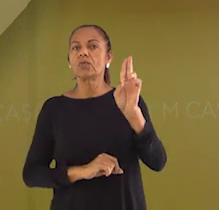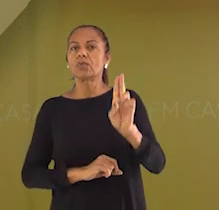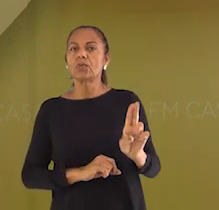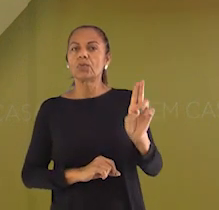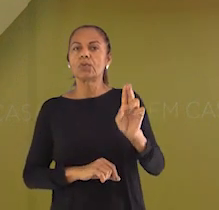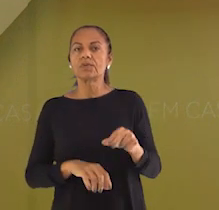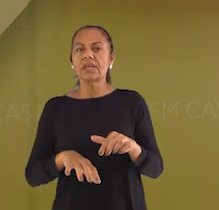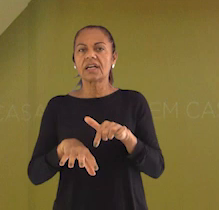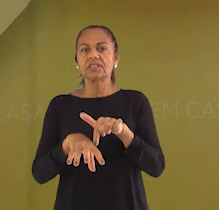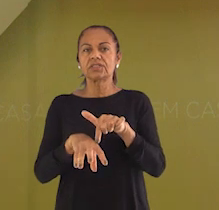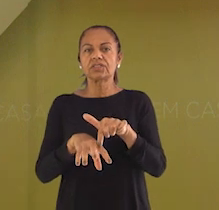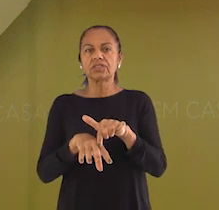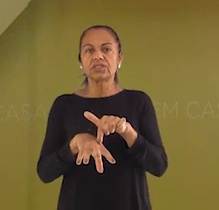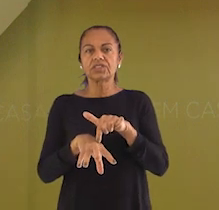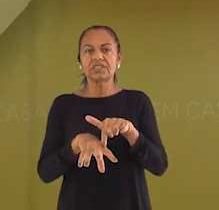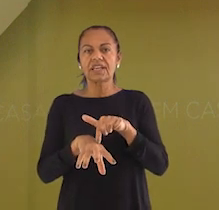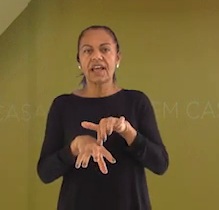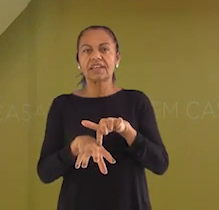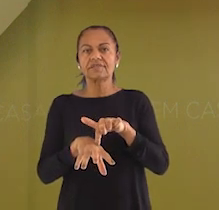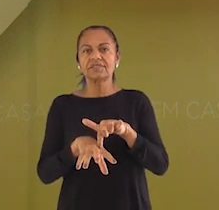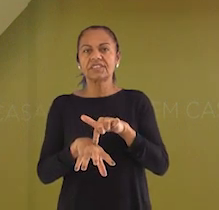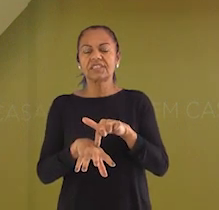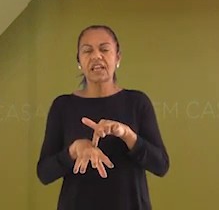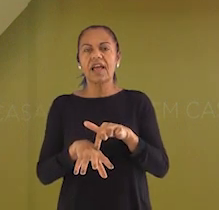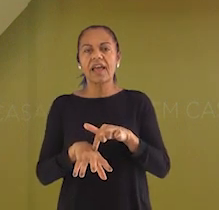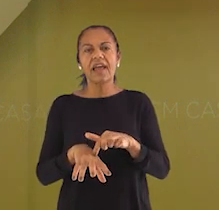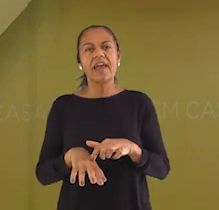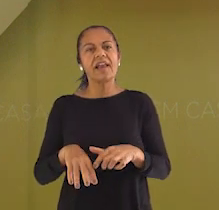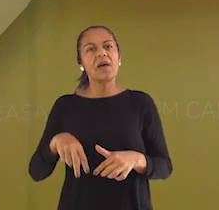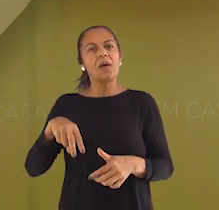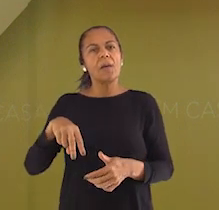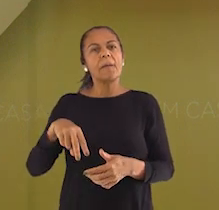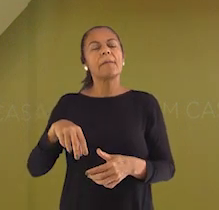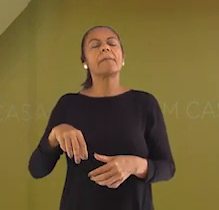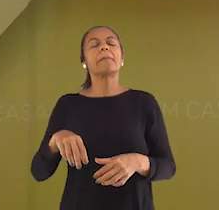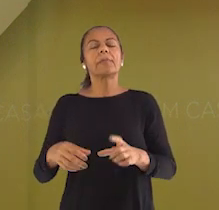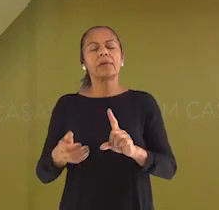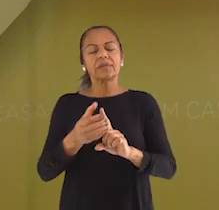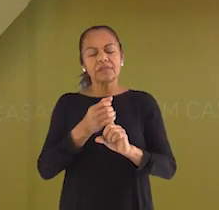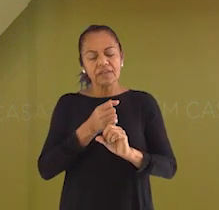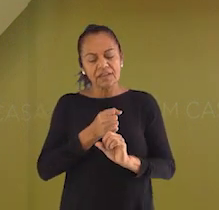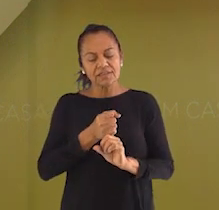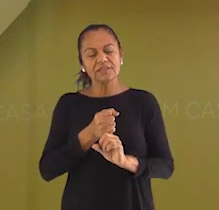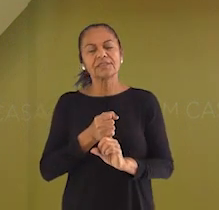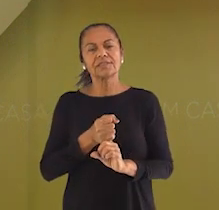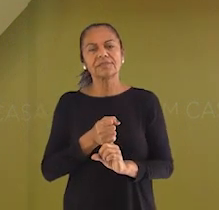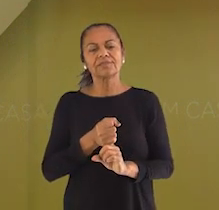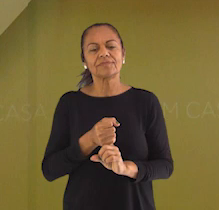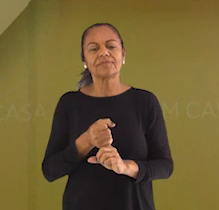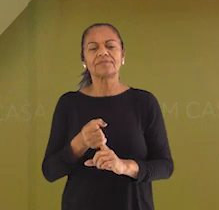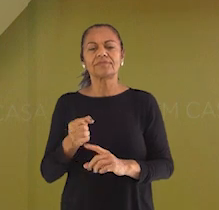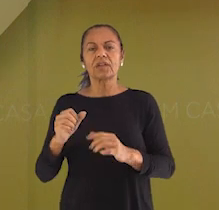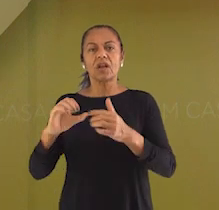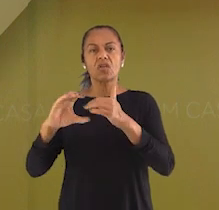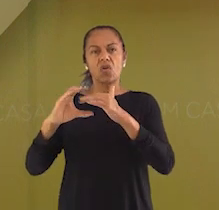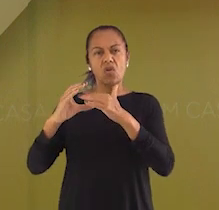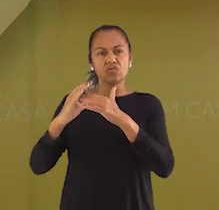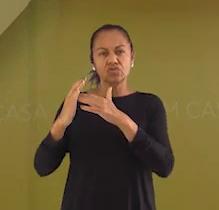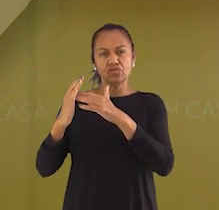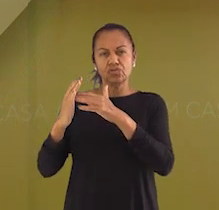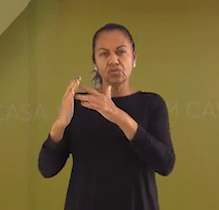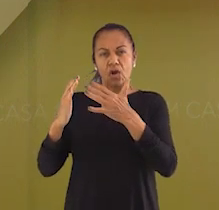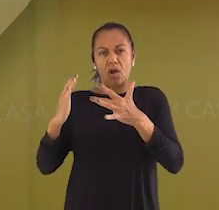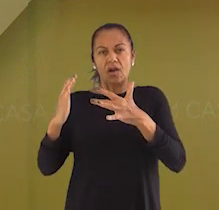chinelo. O chinelo funciona como se fosse uma proteção, pois ele pode proteger contra os choques elétricos.